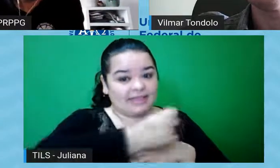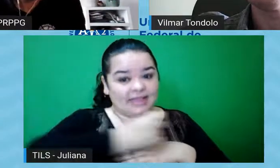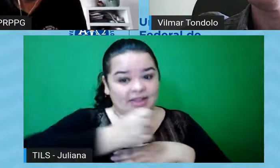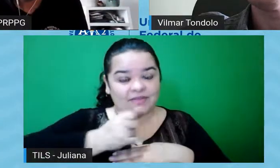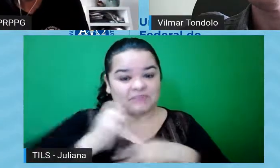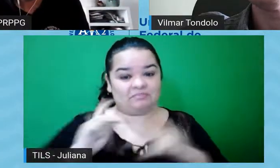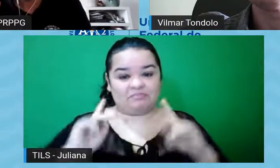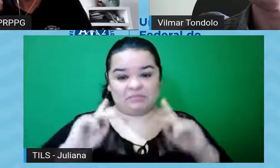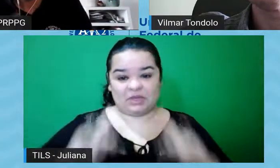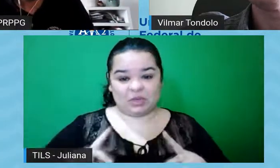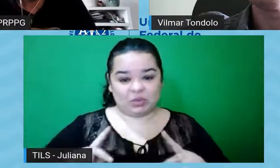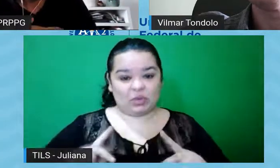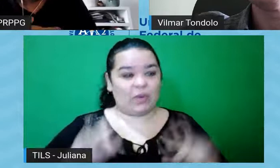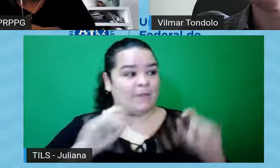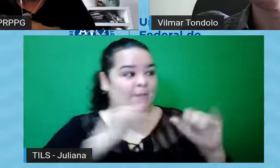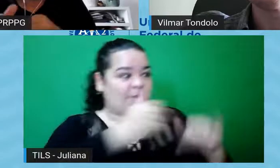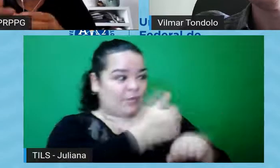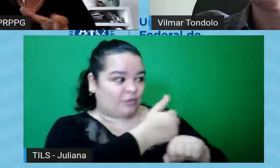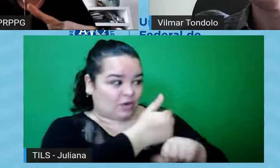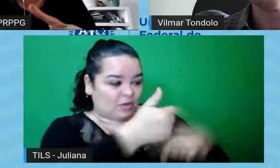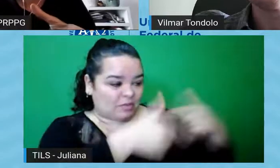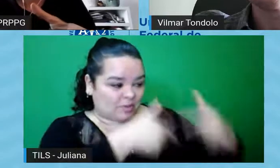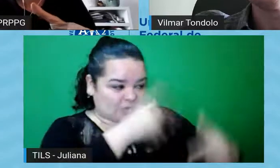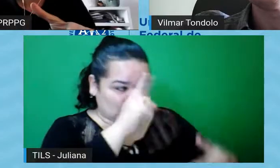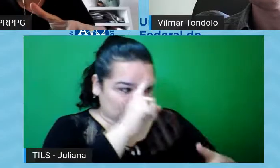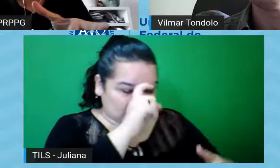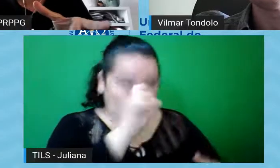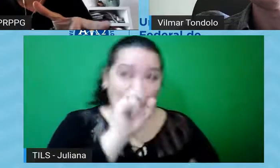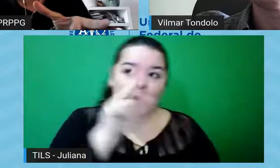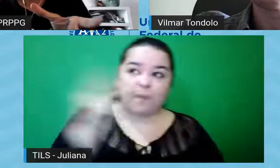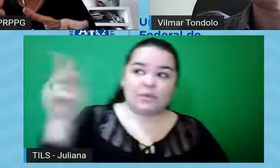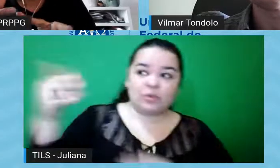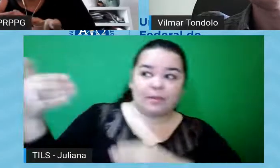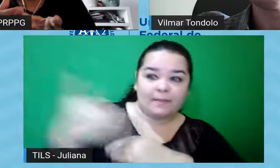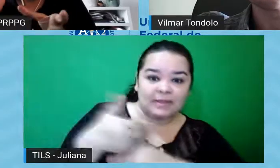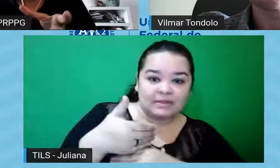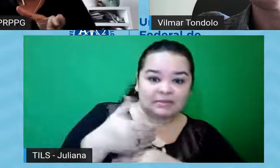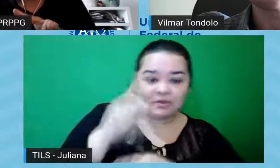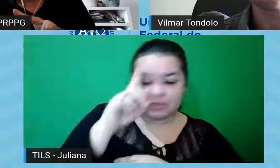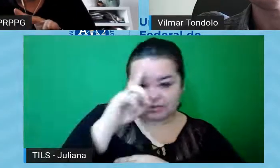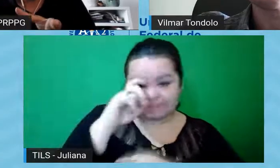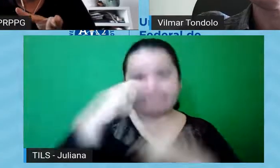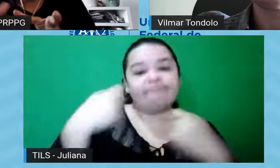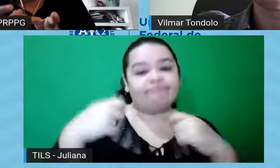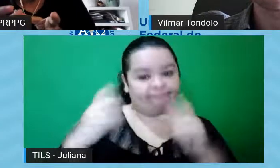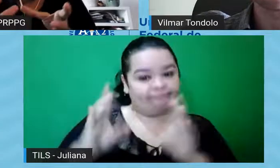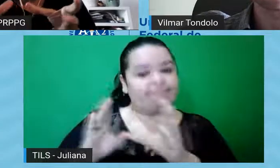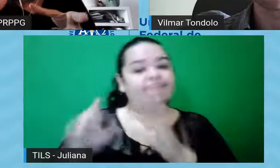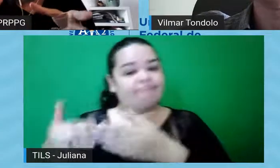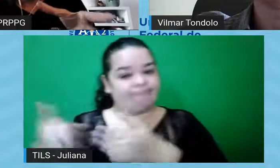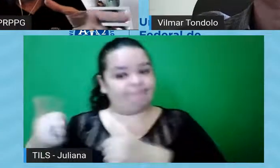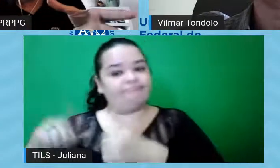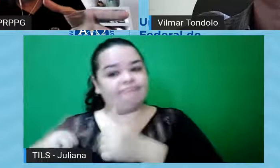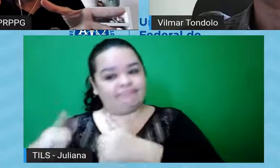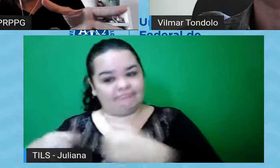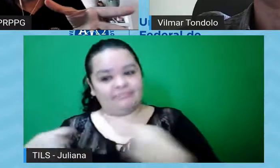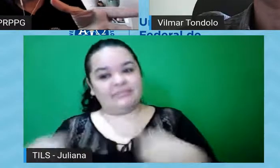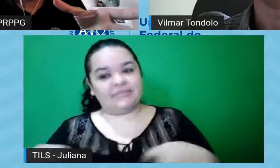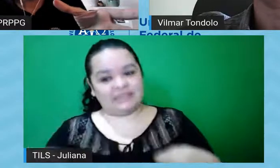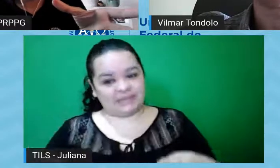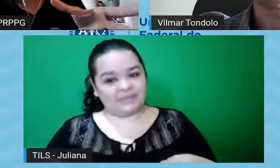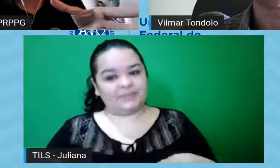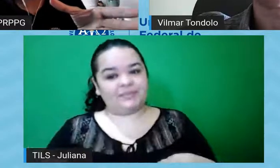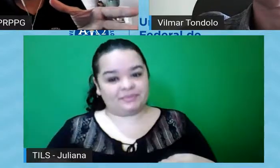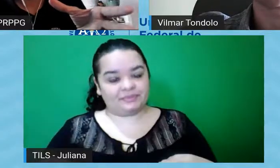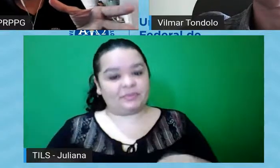seja usuários ou a profissionais, esse projeto ele vai precisar passar pela avaliação de um comitê de ética, né, mas basicamente o